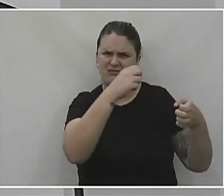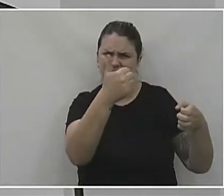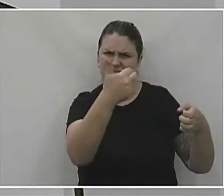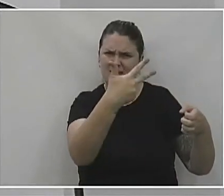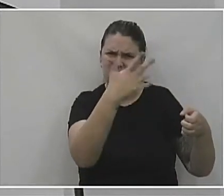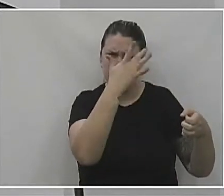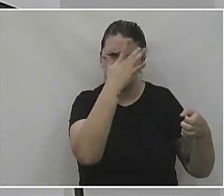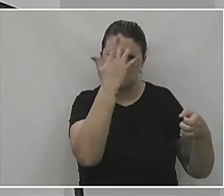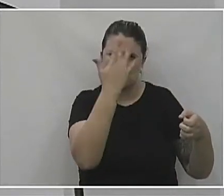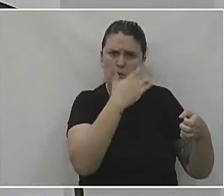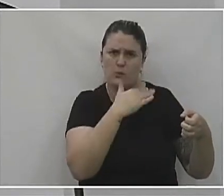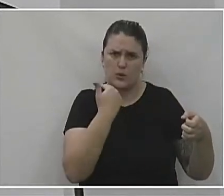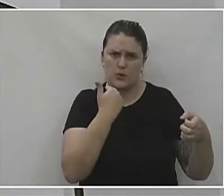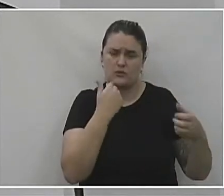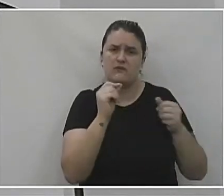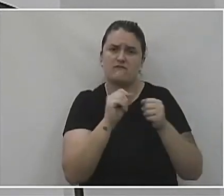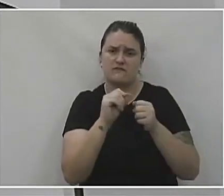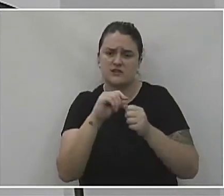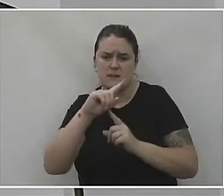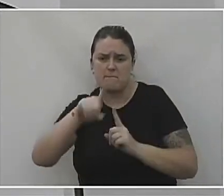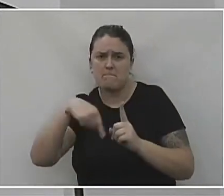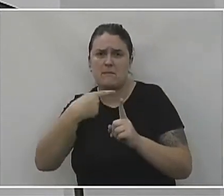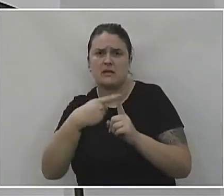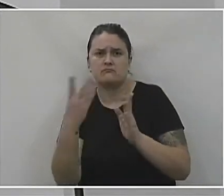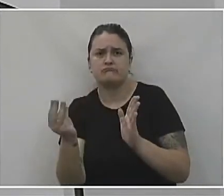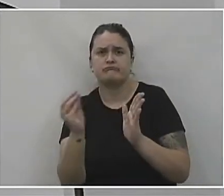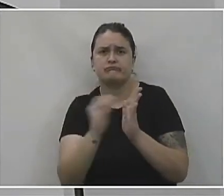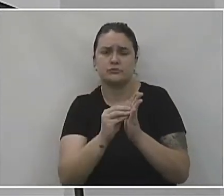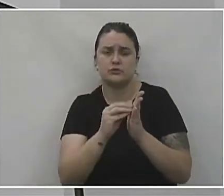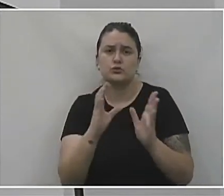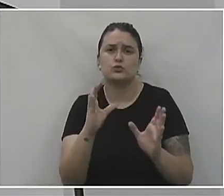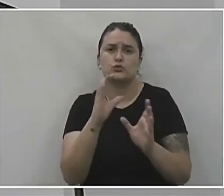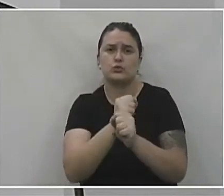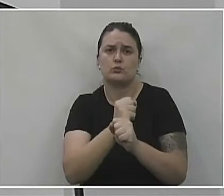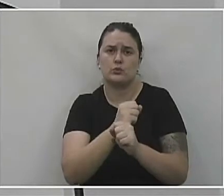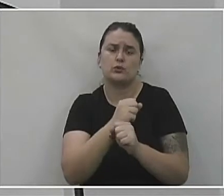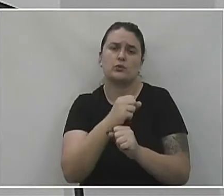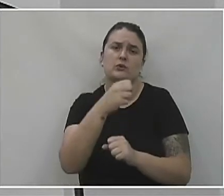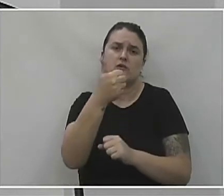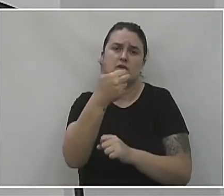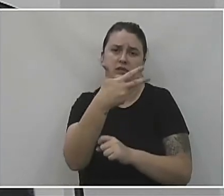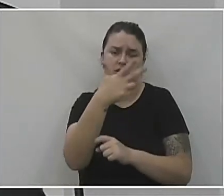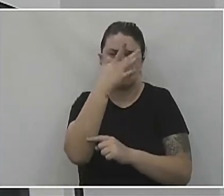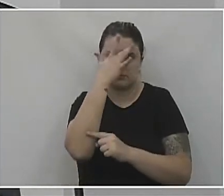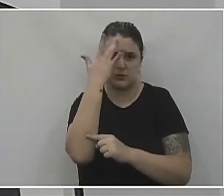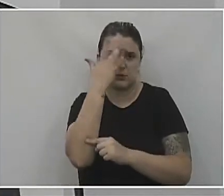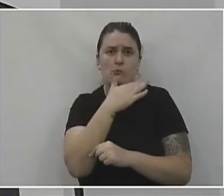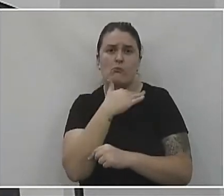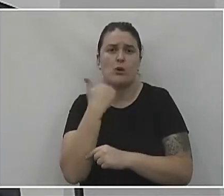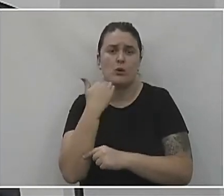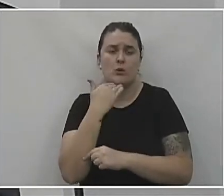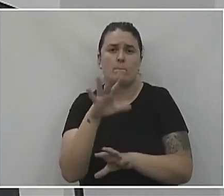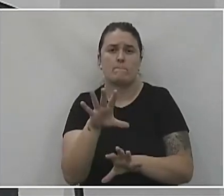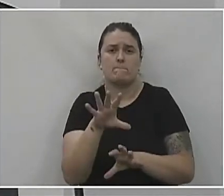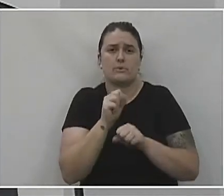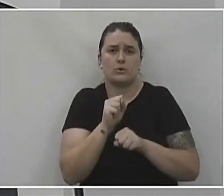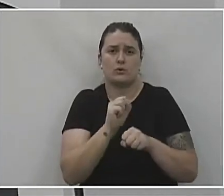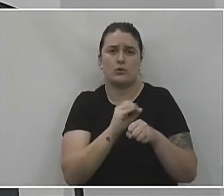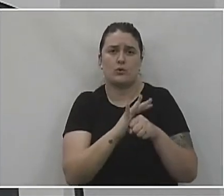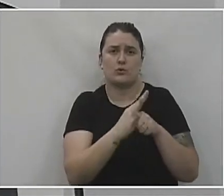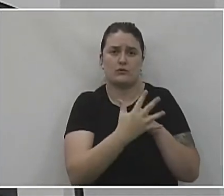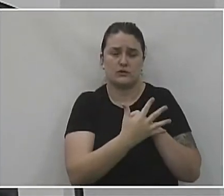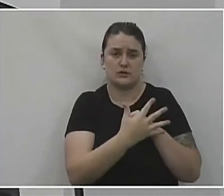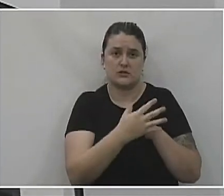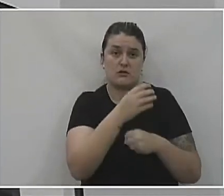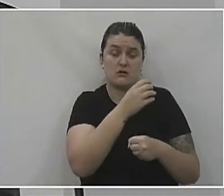equalização e ia acrescentando esses óbitos que foram para 13 óbitos, ao invés de nove,